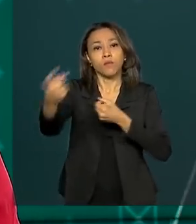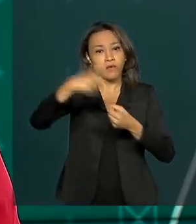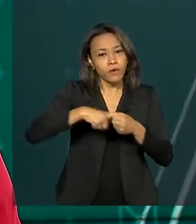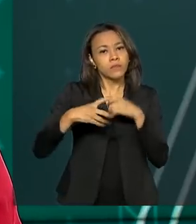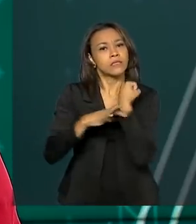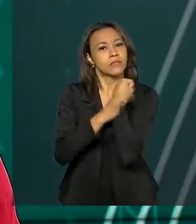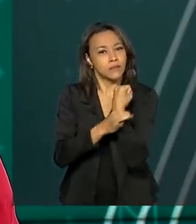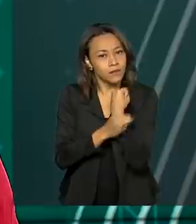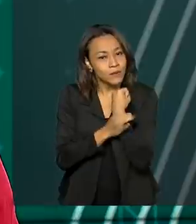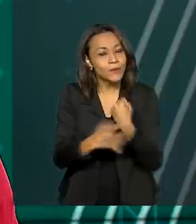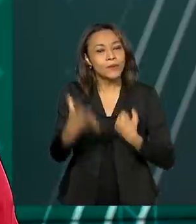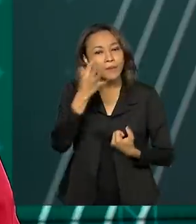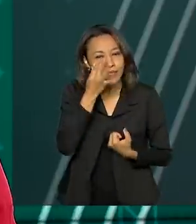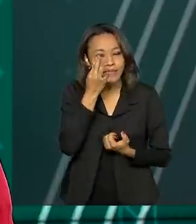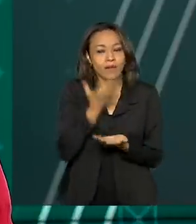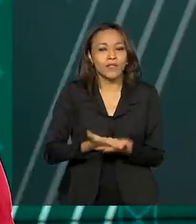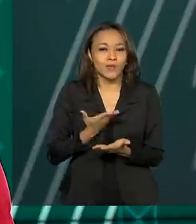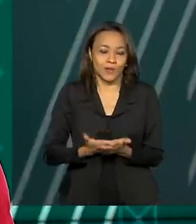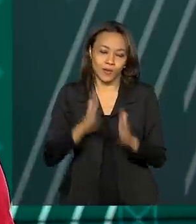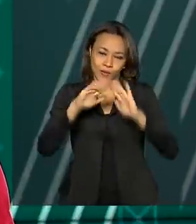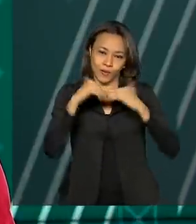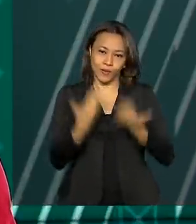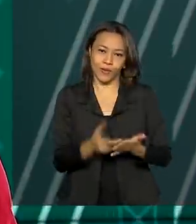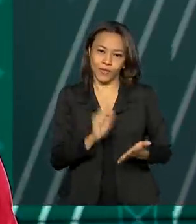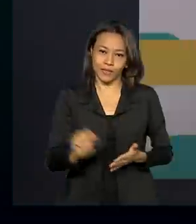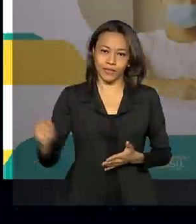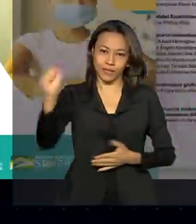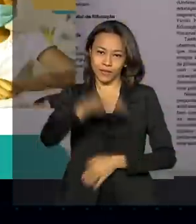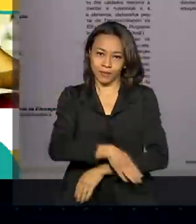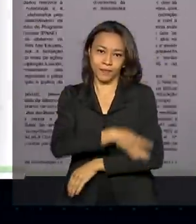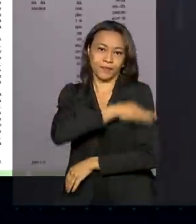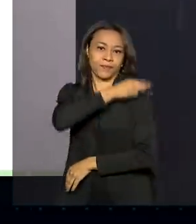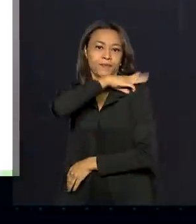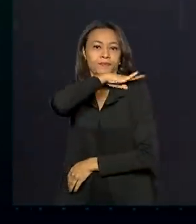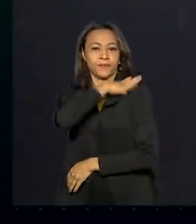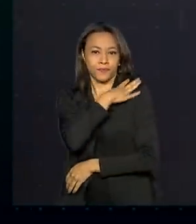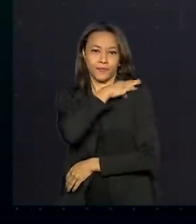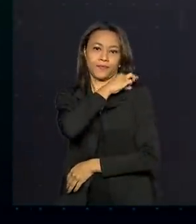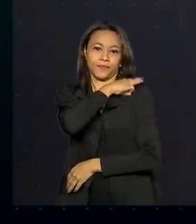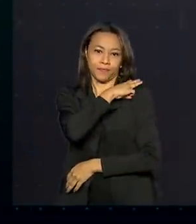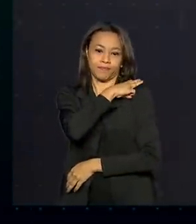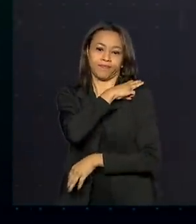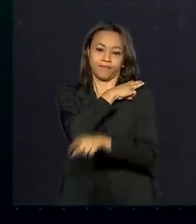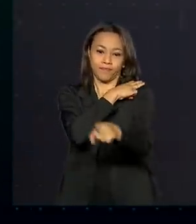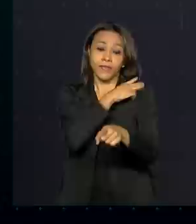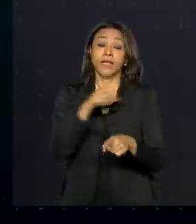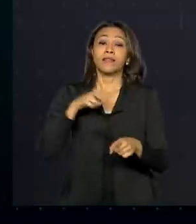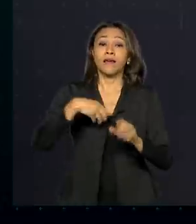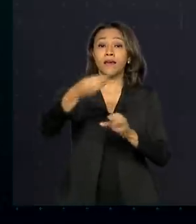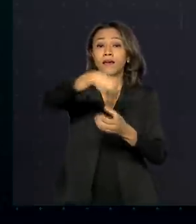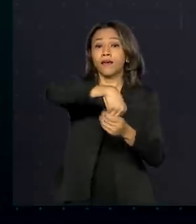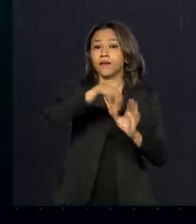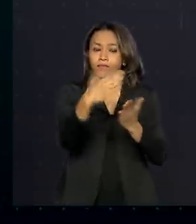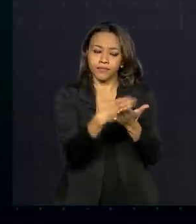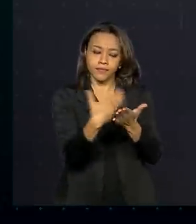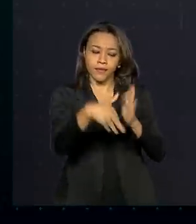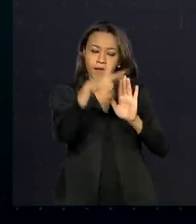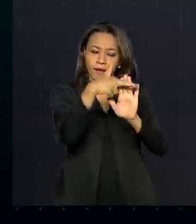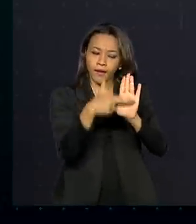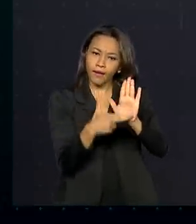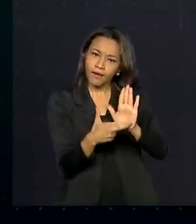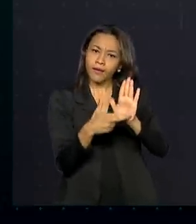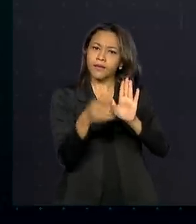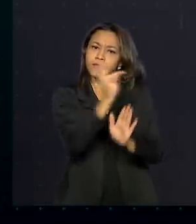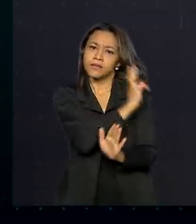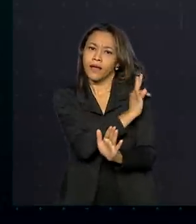presenciais nas unidades de educação básica. O manual traz normas técnicas de segurança em saúde